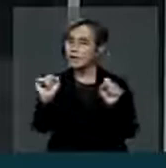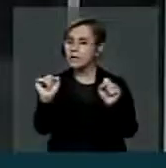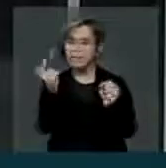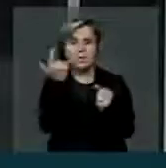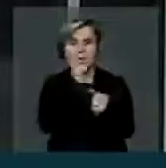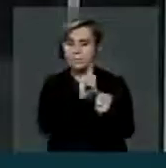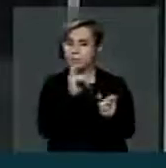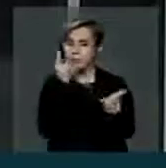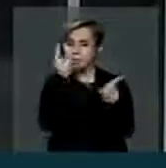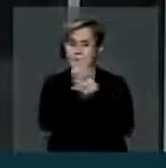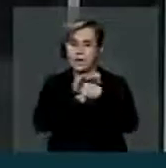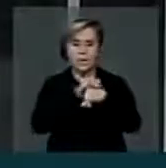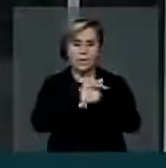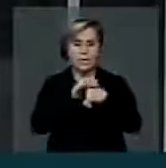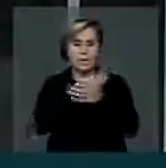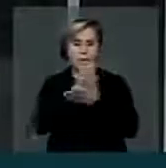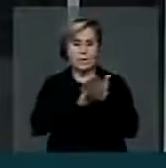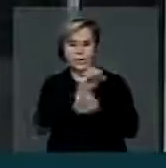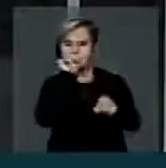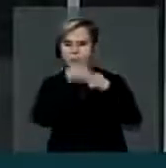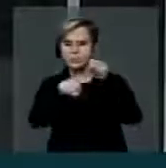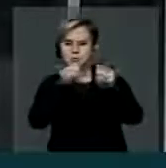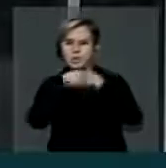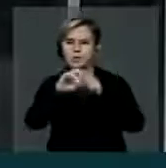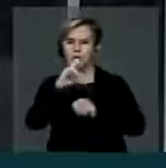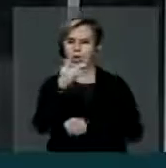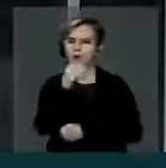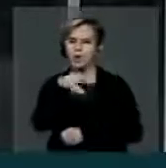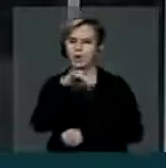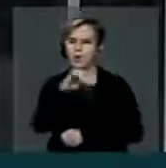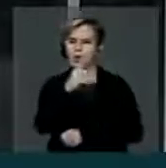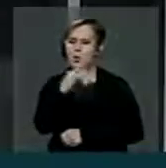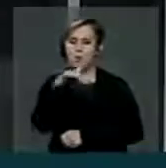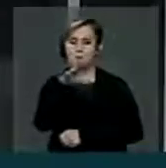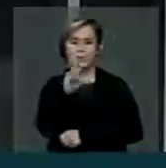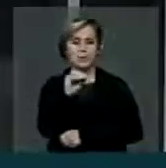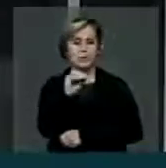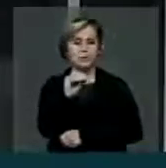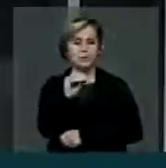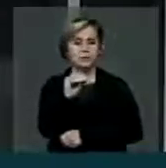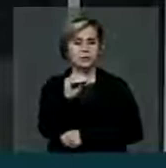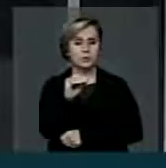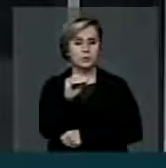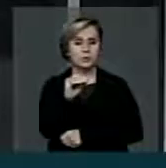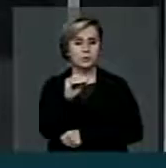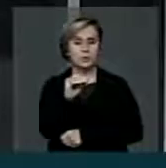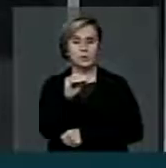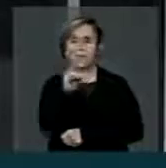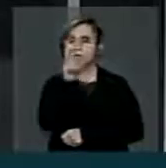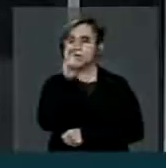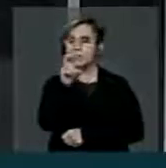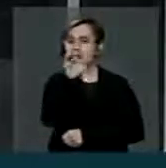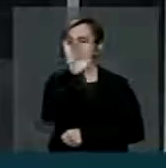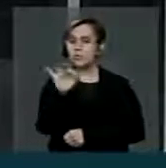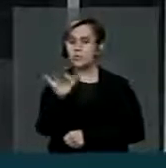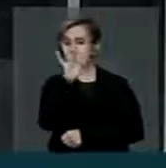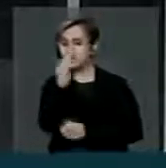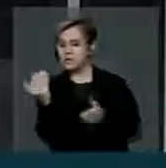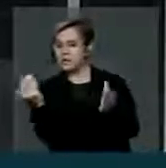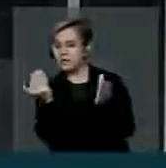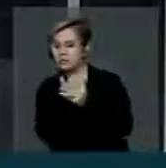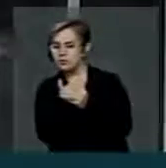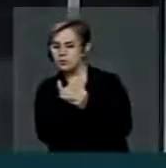homicídios. Segundo o Ministério da Justiça, não passa de 5% os inquéritos